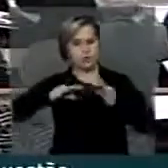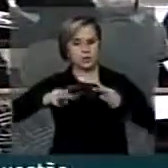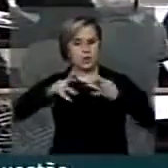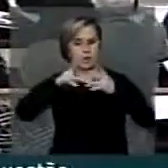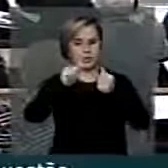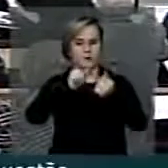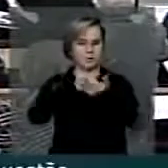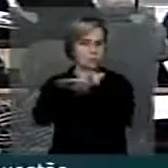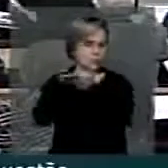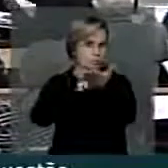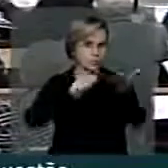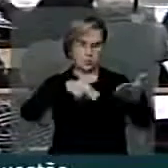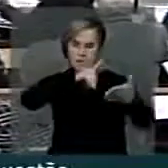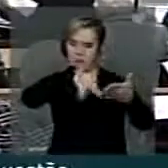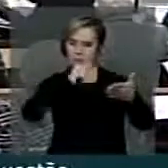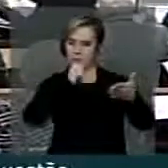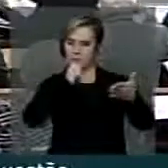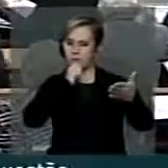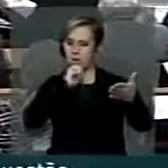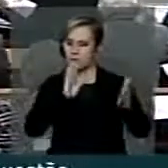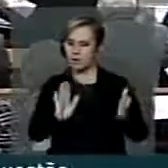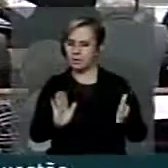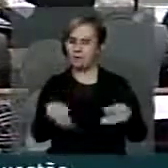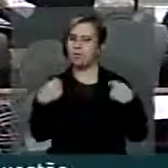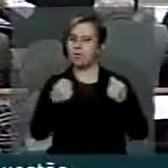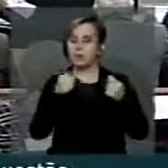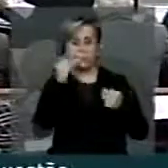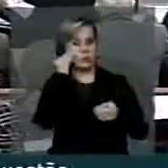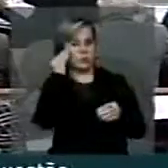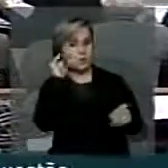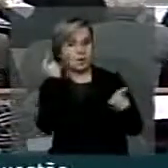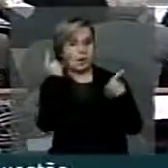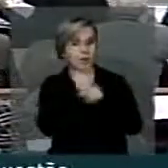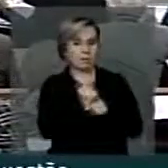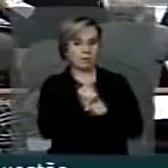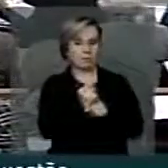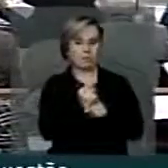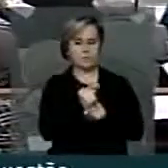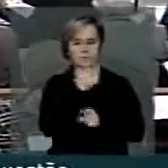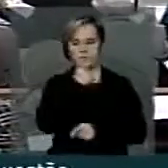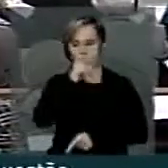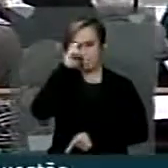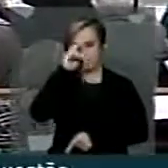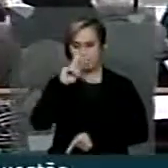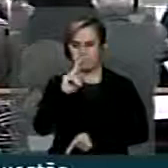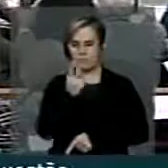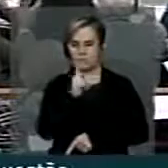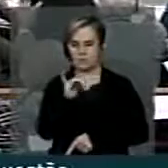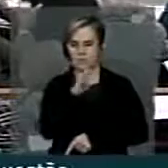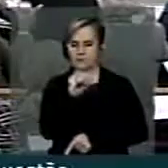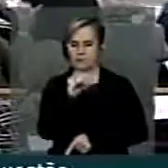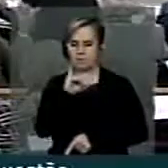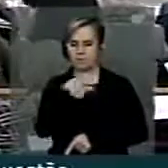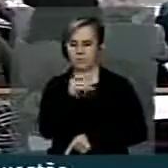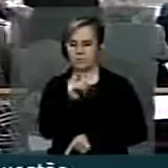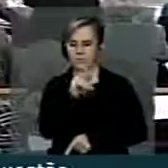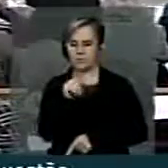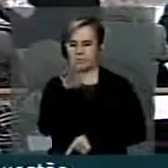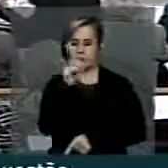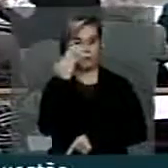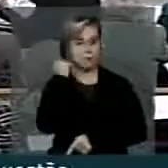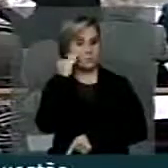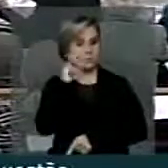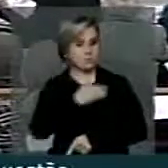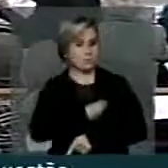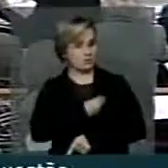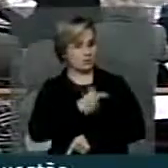indígenas que talvez não tenham lido. Nós temos que tentar localizar o Sr. L. Jorge para saber se ainda é vivo para ele